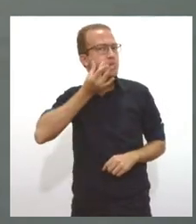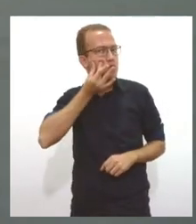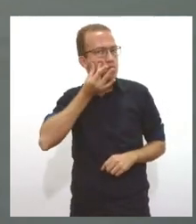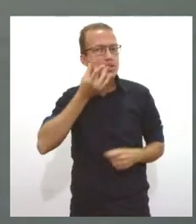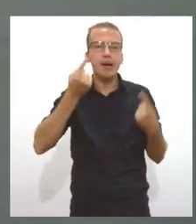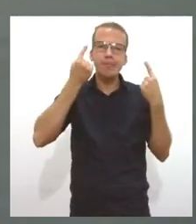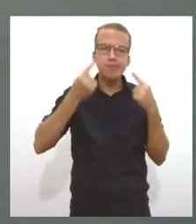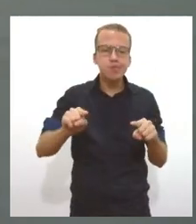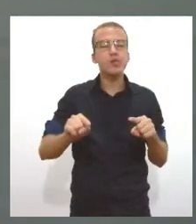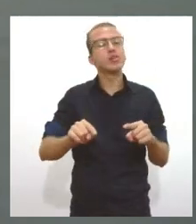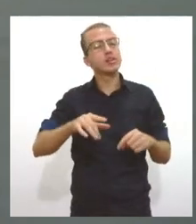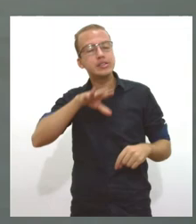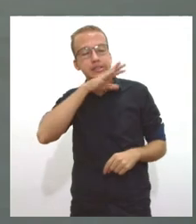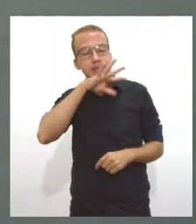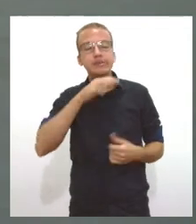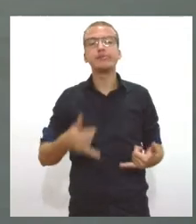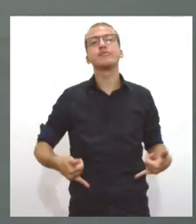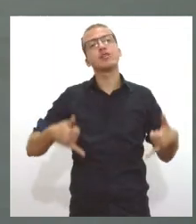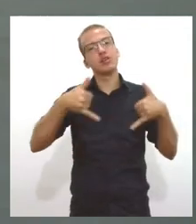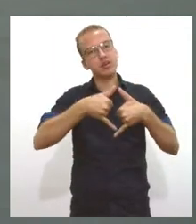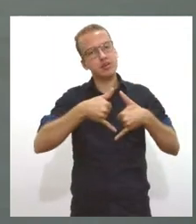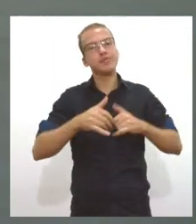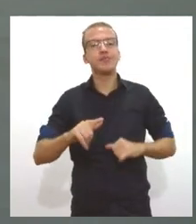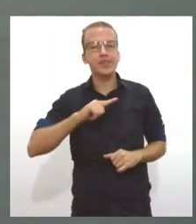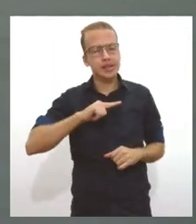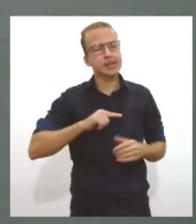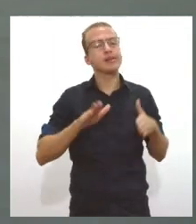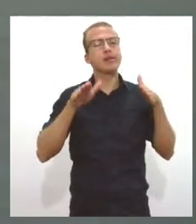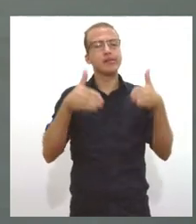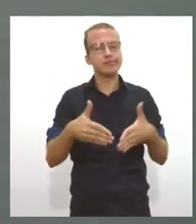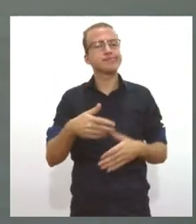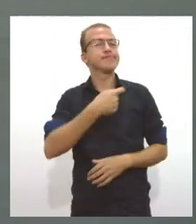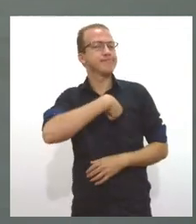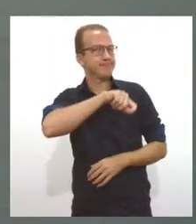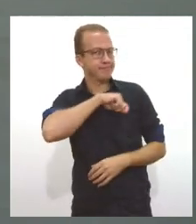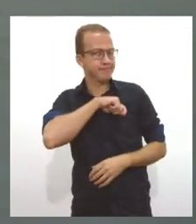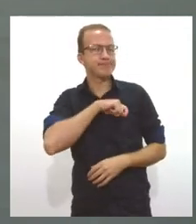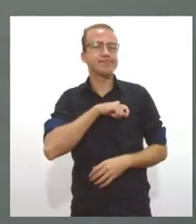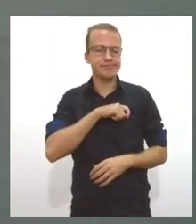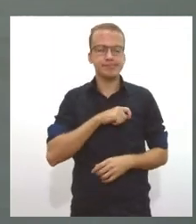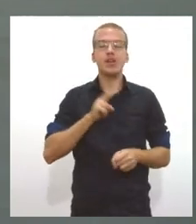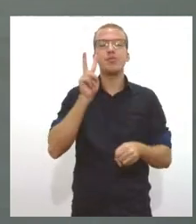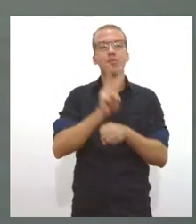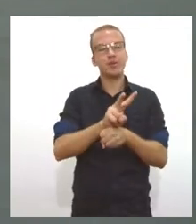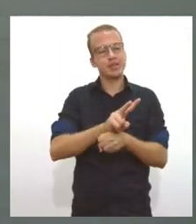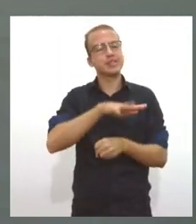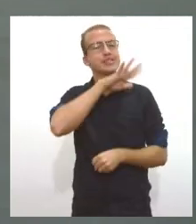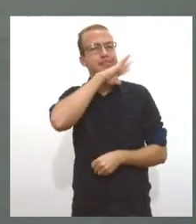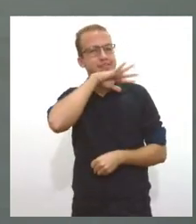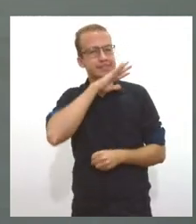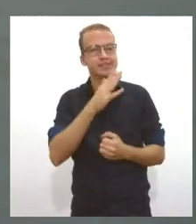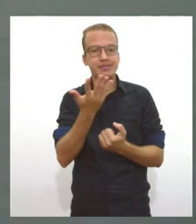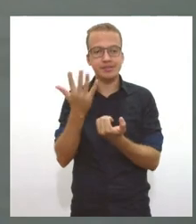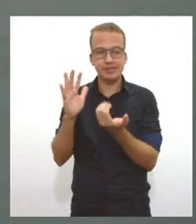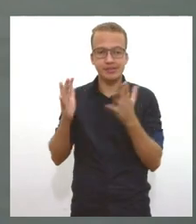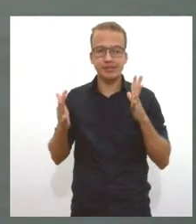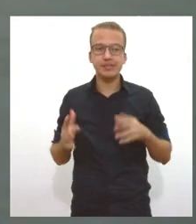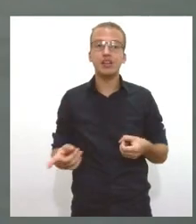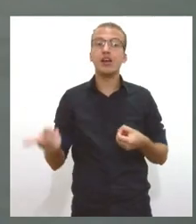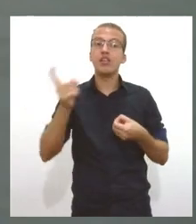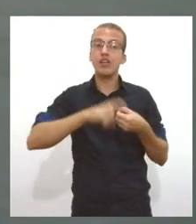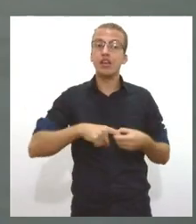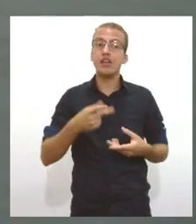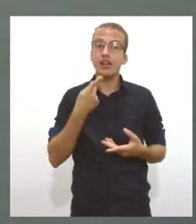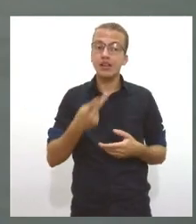animais entre em contato porque agora nós temos uma delegacia aqui no estado de Sergipe própria para isso agora tem uma nota para falar para vocês olha a Caixa